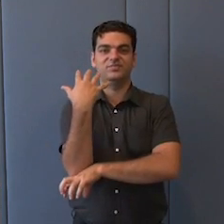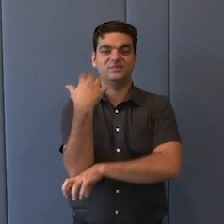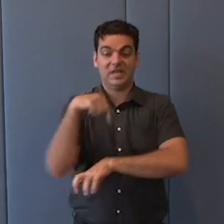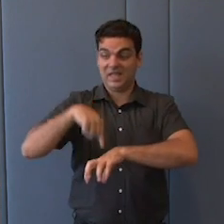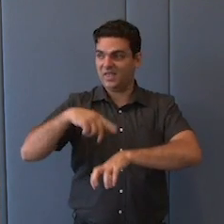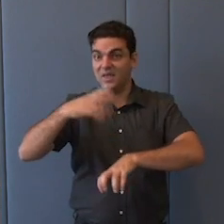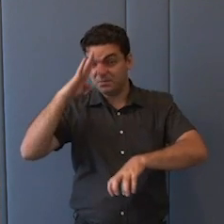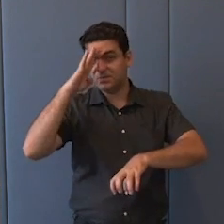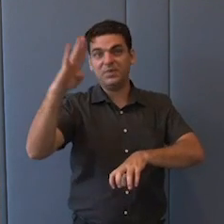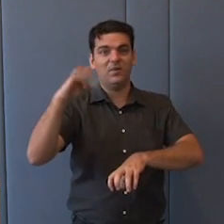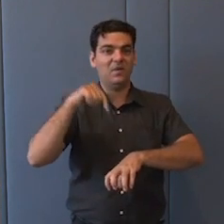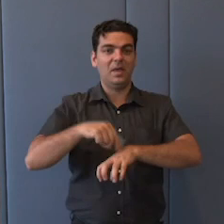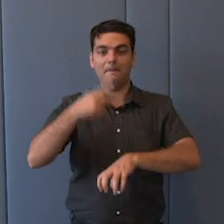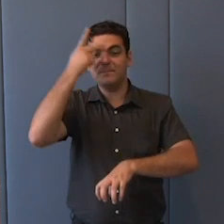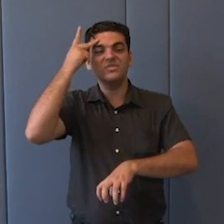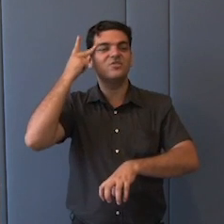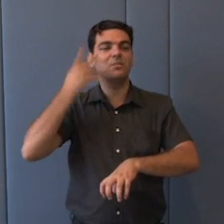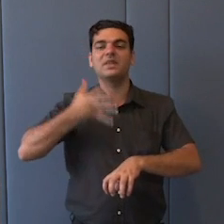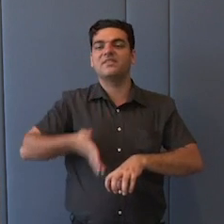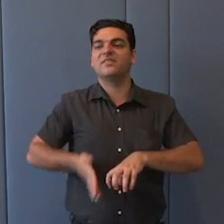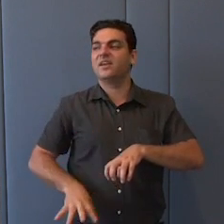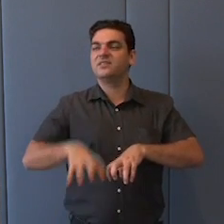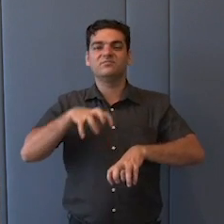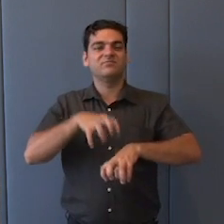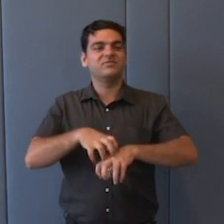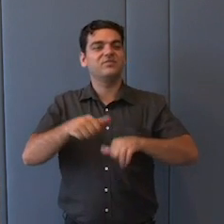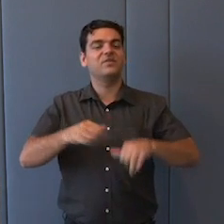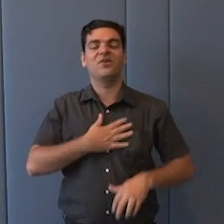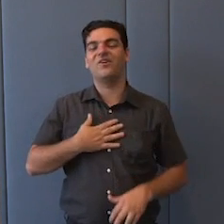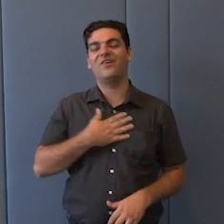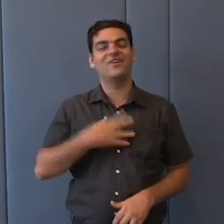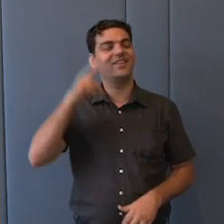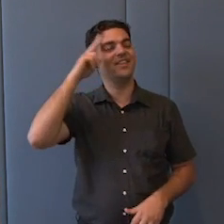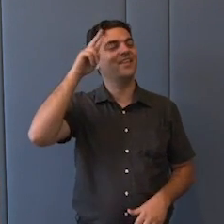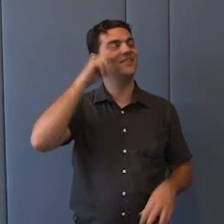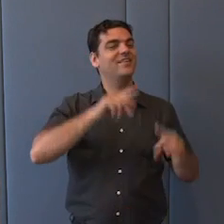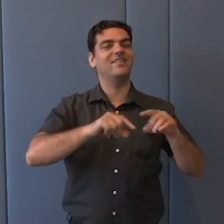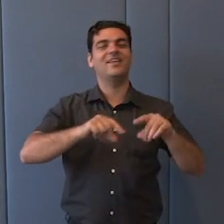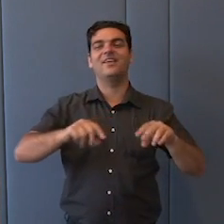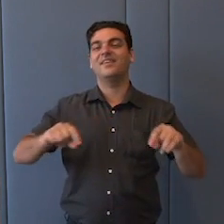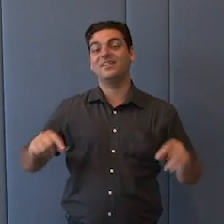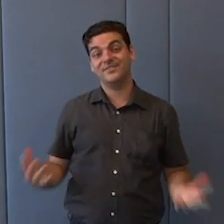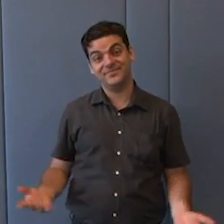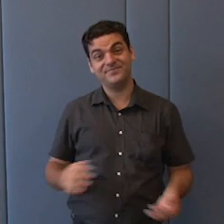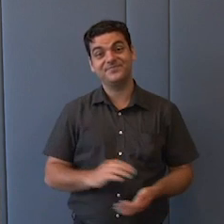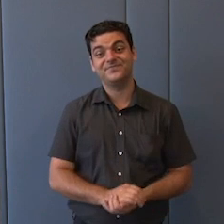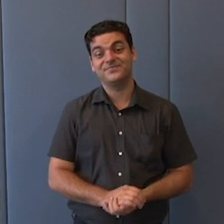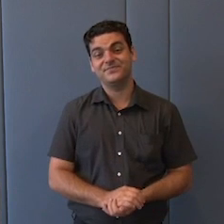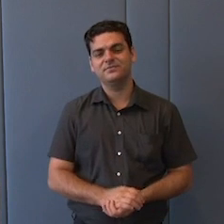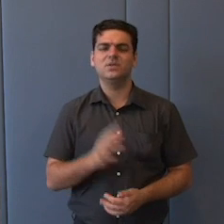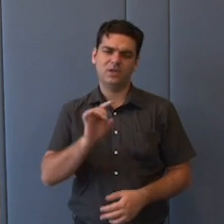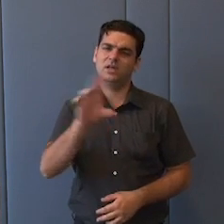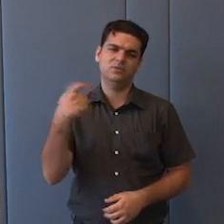E isso, eu acho que, como é que você traduz isso em atuação? Claro que isso é difícil, mas eu acho que importante que a gente tente captar esse tipo de